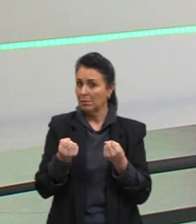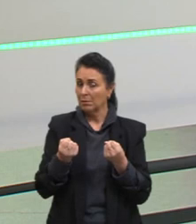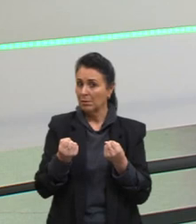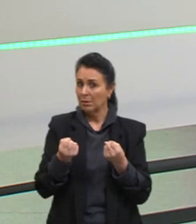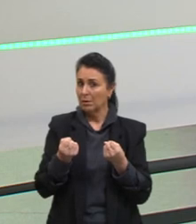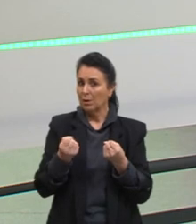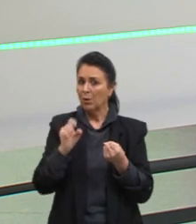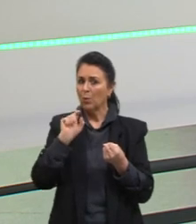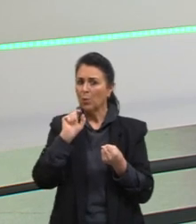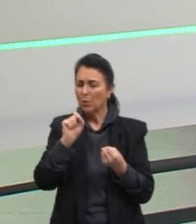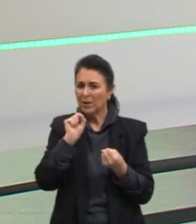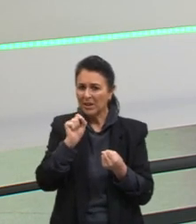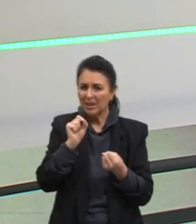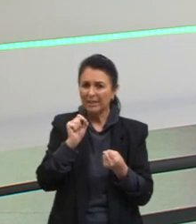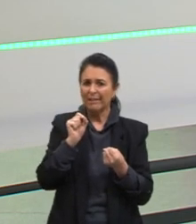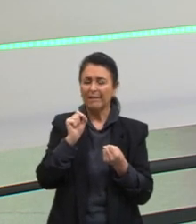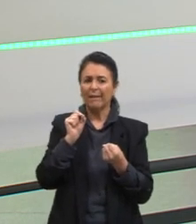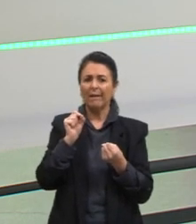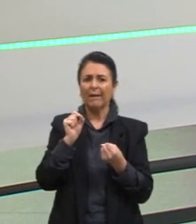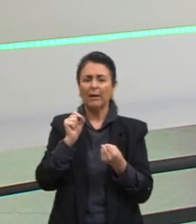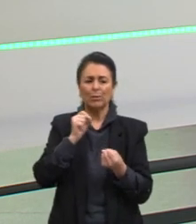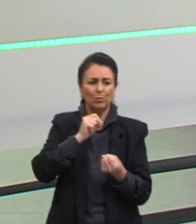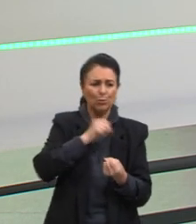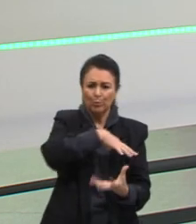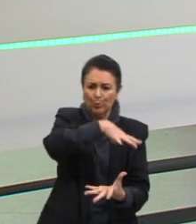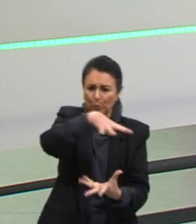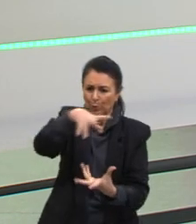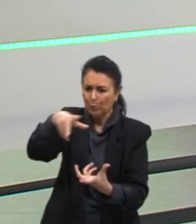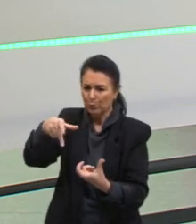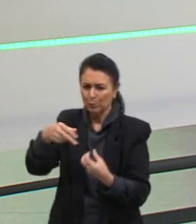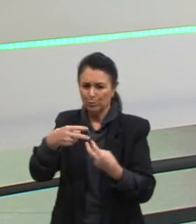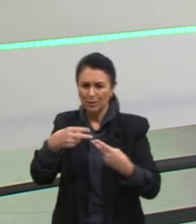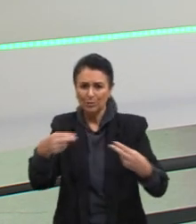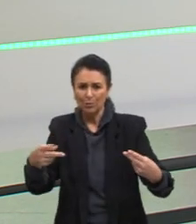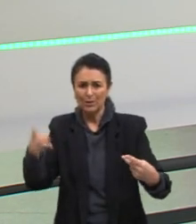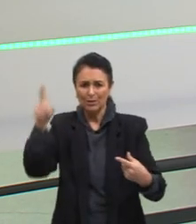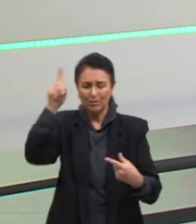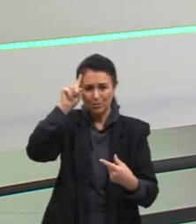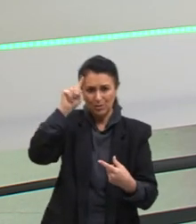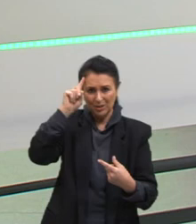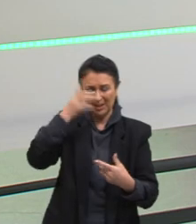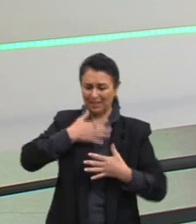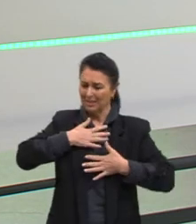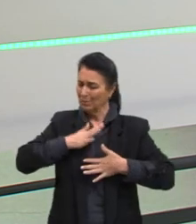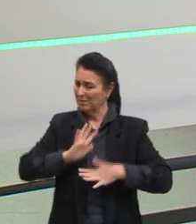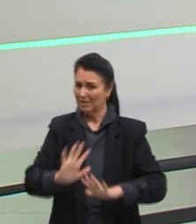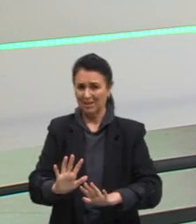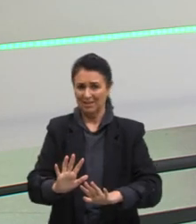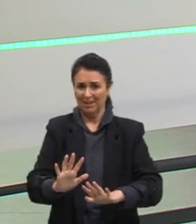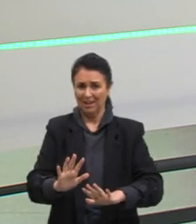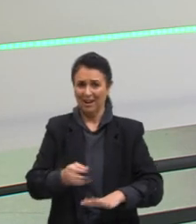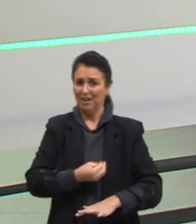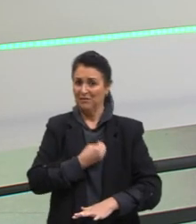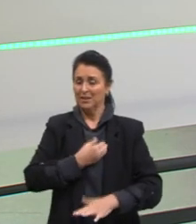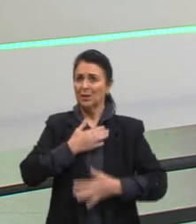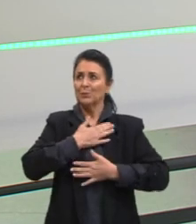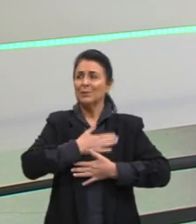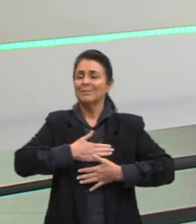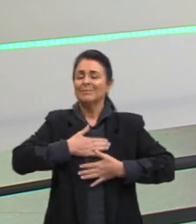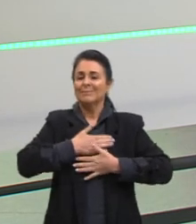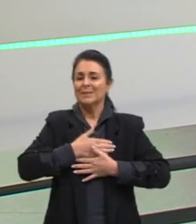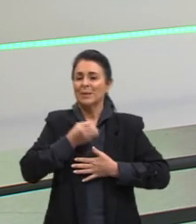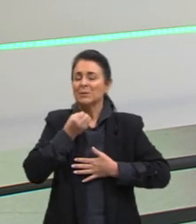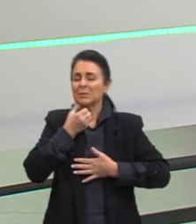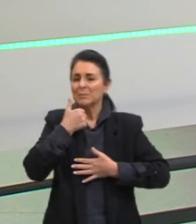daquilo que é terreno, daquilo que é mundano, do dia a dia. O ascetismo é negar essa vida de prazeres que a gente tem. E isso já